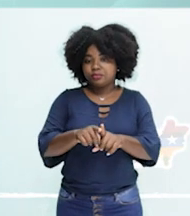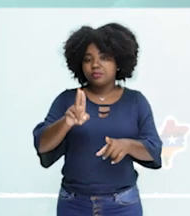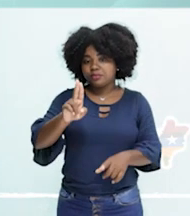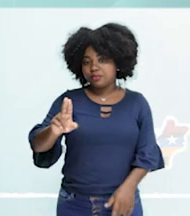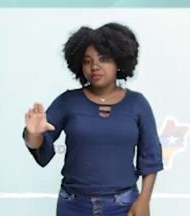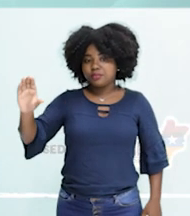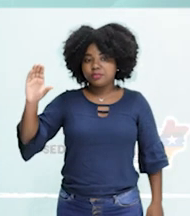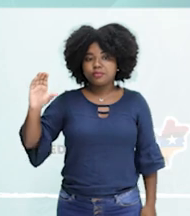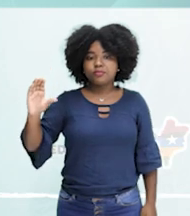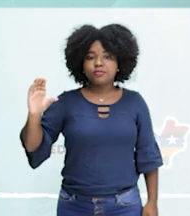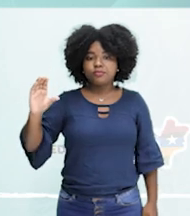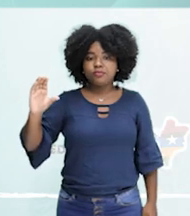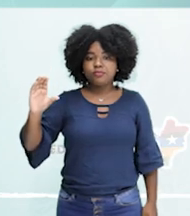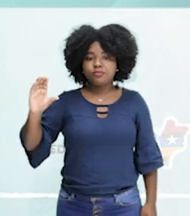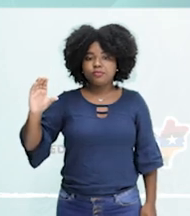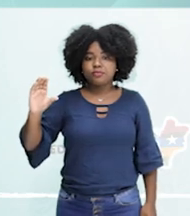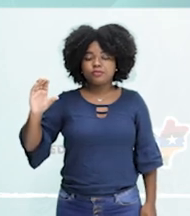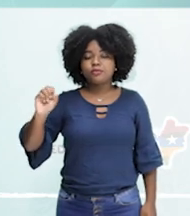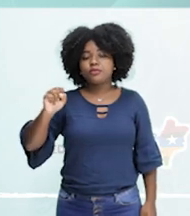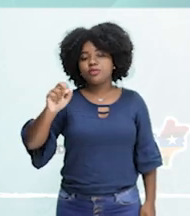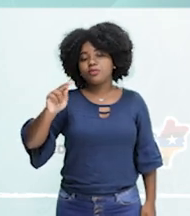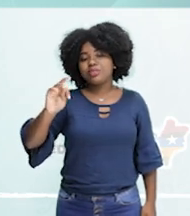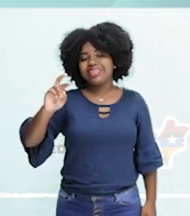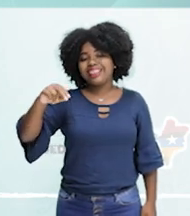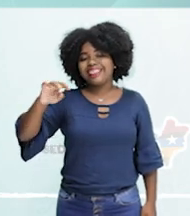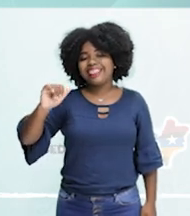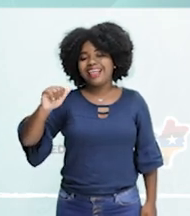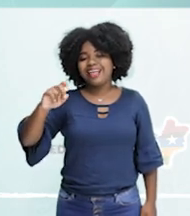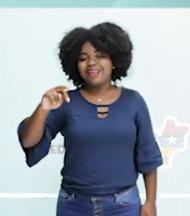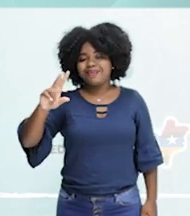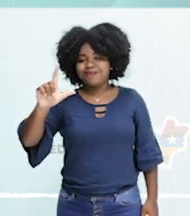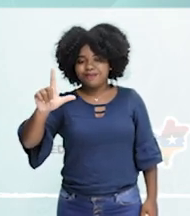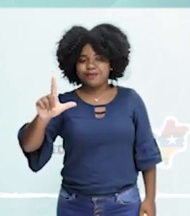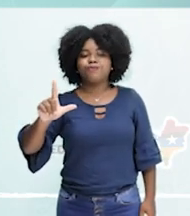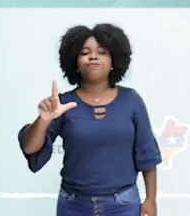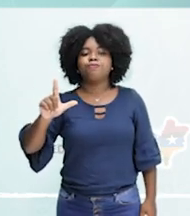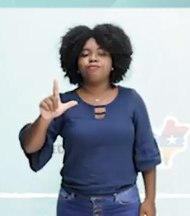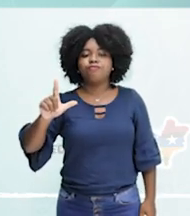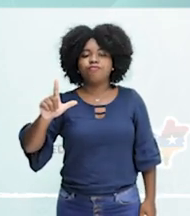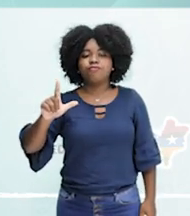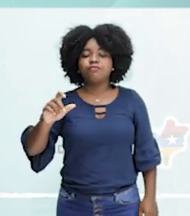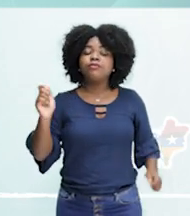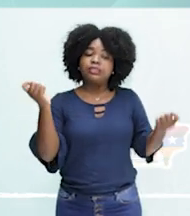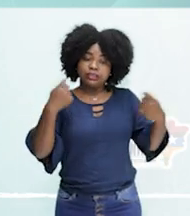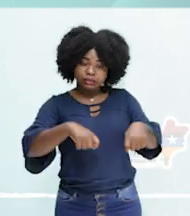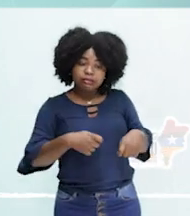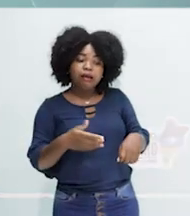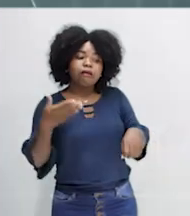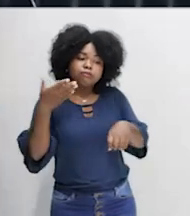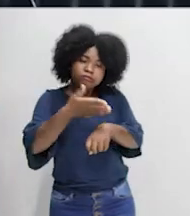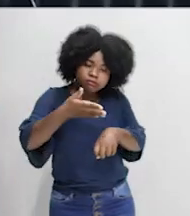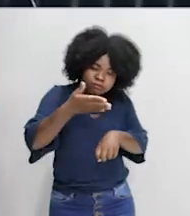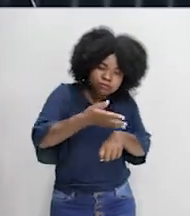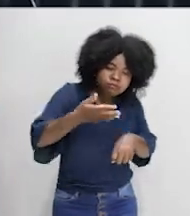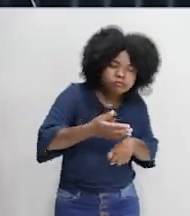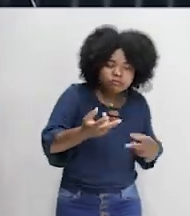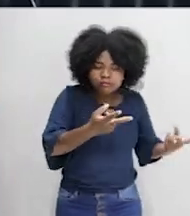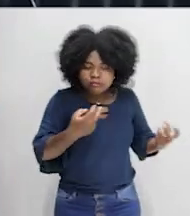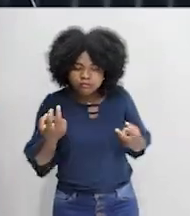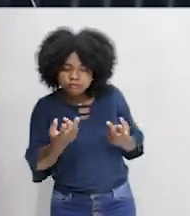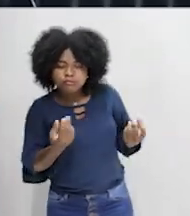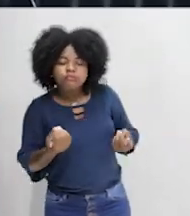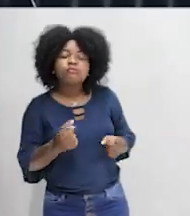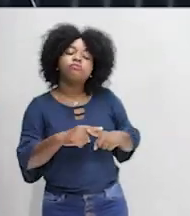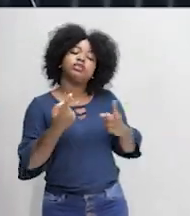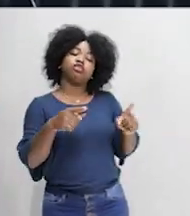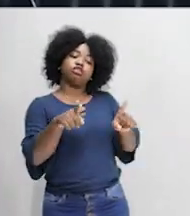eu disse para vocês, o objetivo é conservar os recursos naturais. Nesse caso, você pode extrair os recursos naturais, está certo? Mas